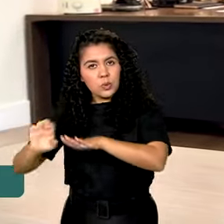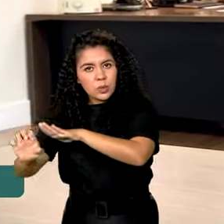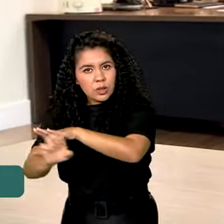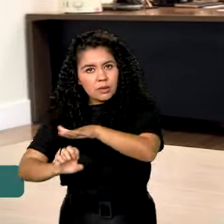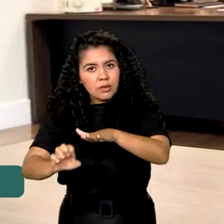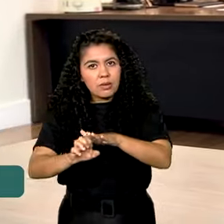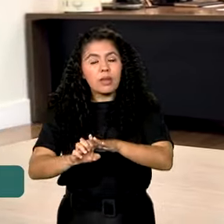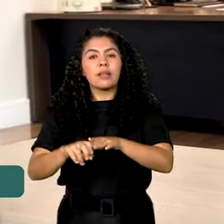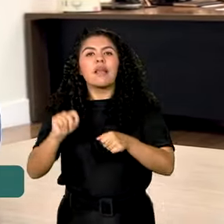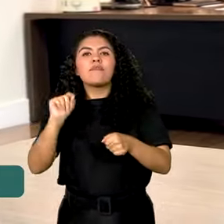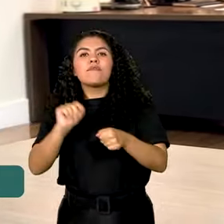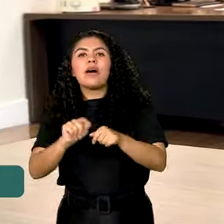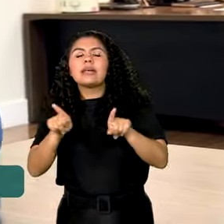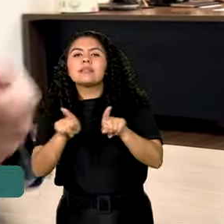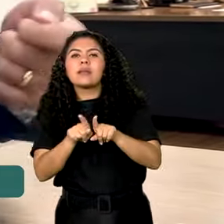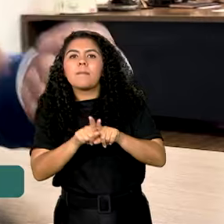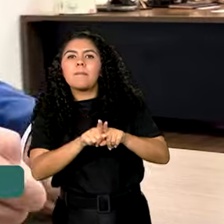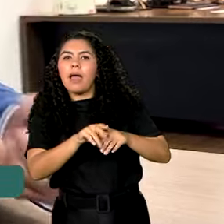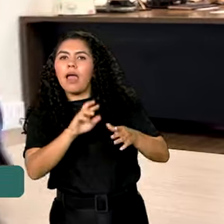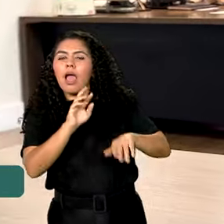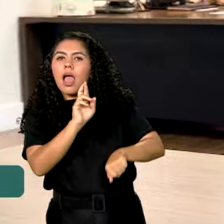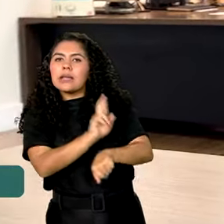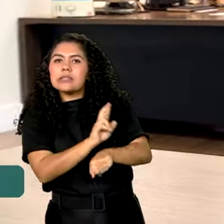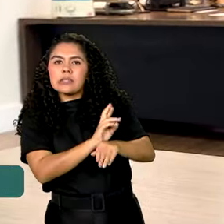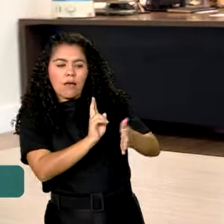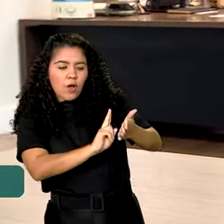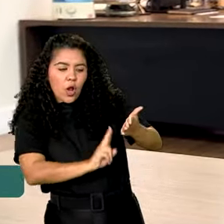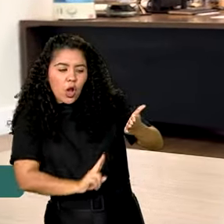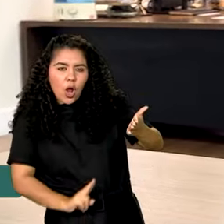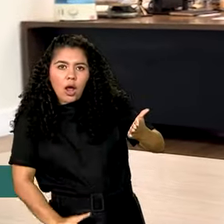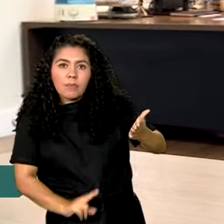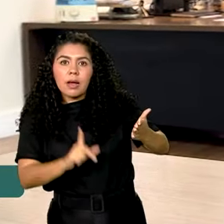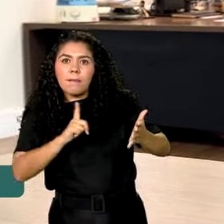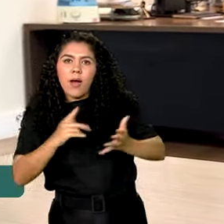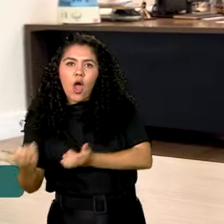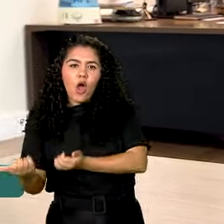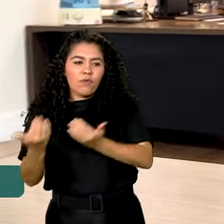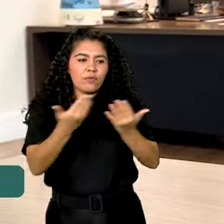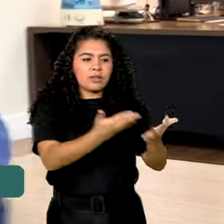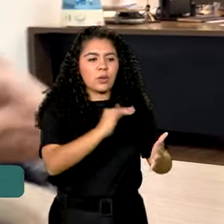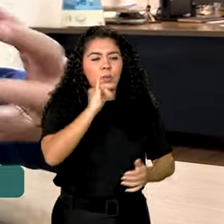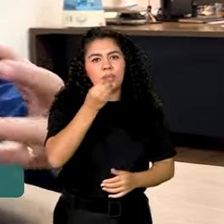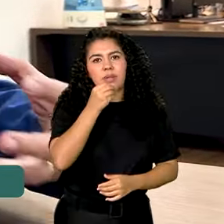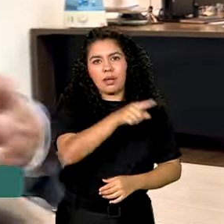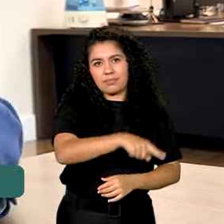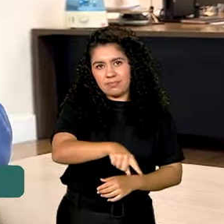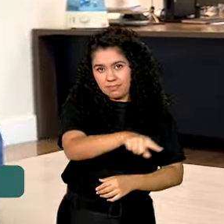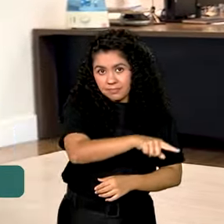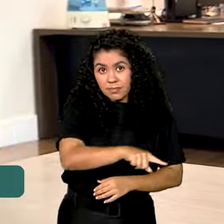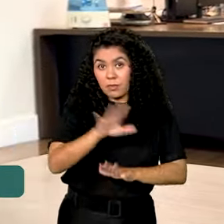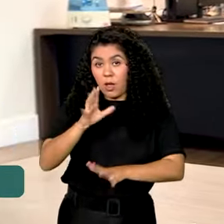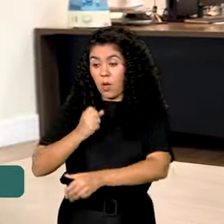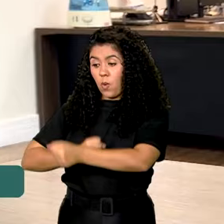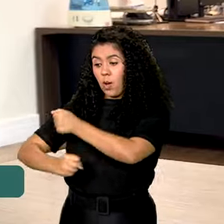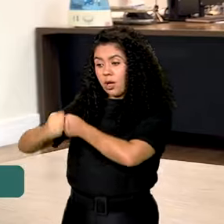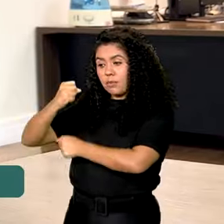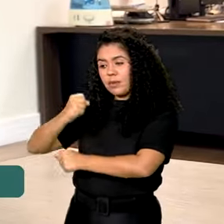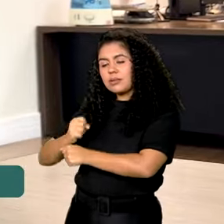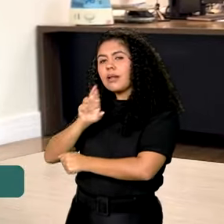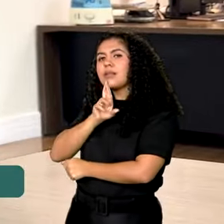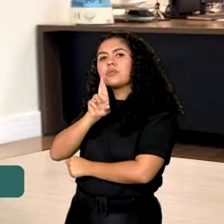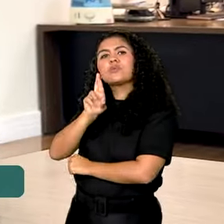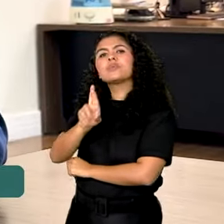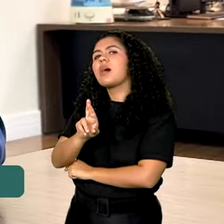cadastro reserva. Tem vaga, ali dá uma oportunidade para estas pessoas. O ano passado, como resultado,